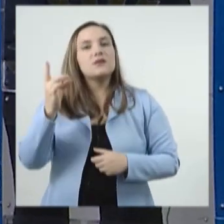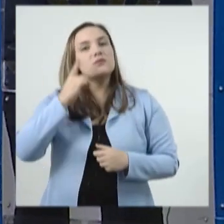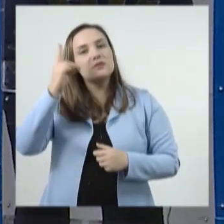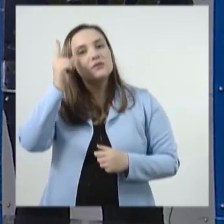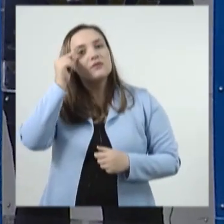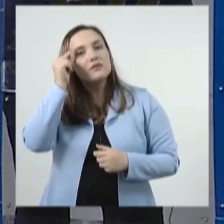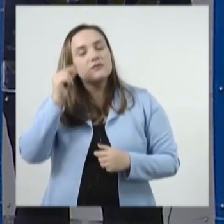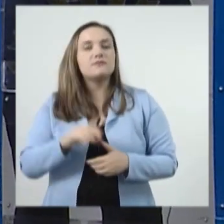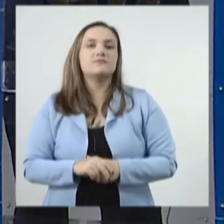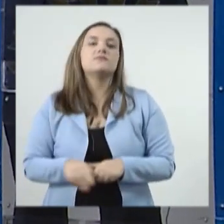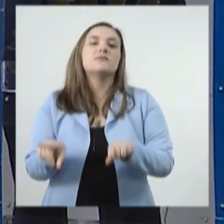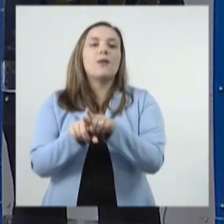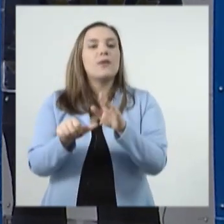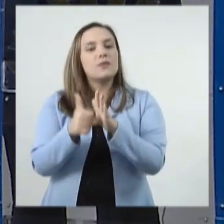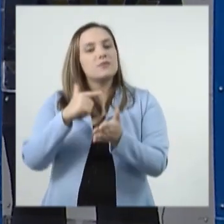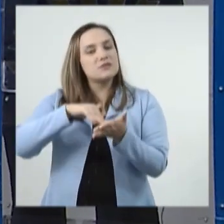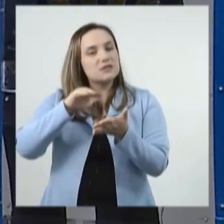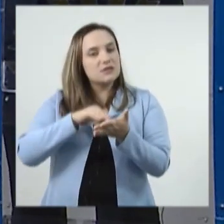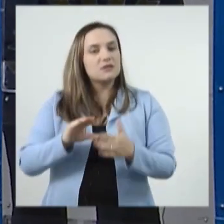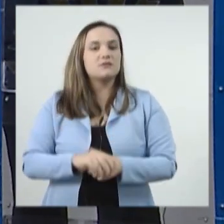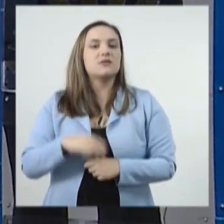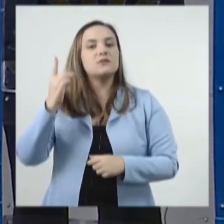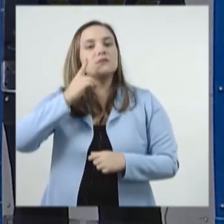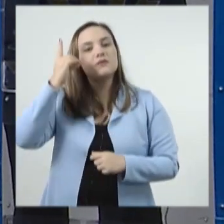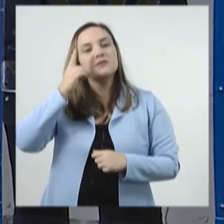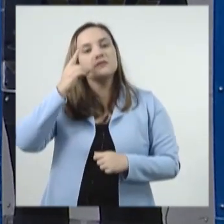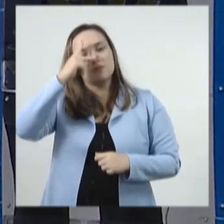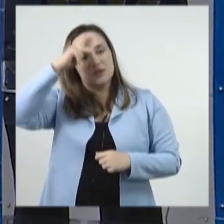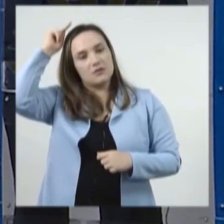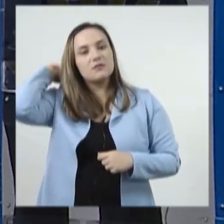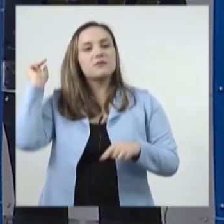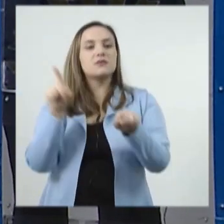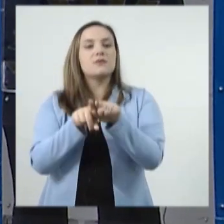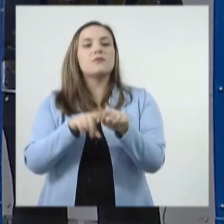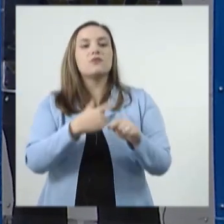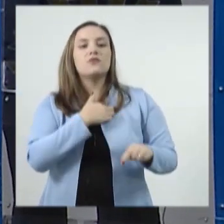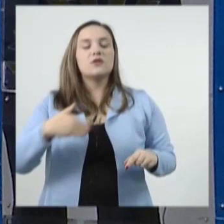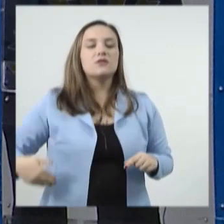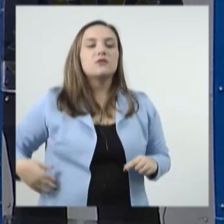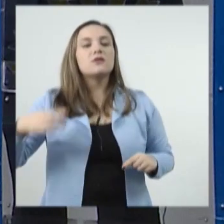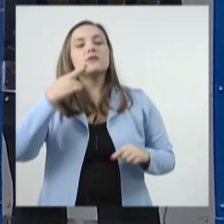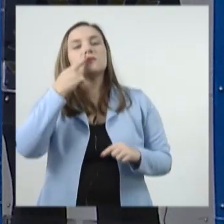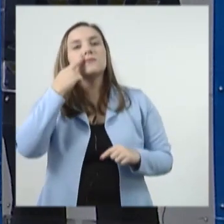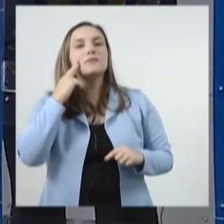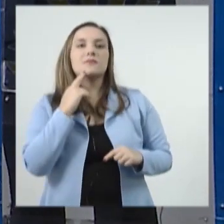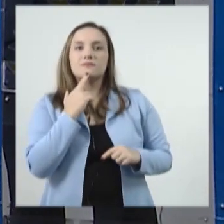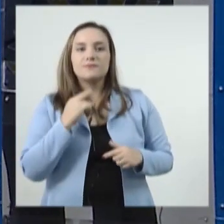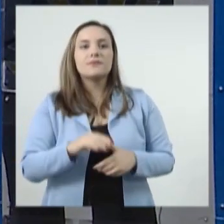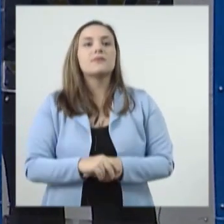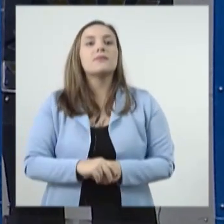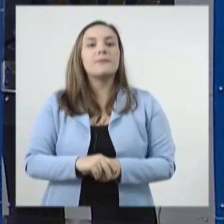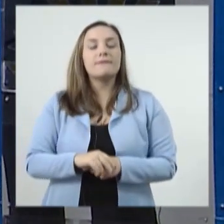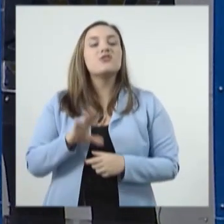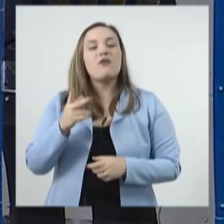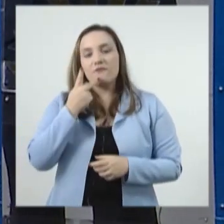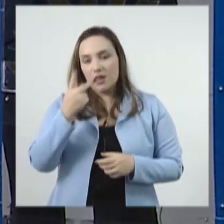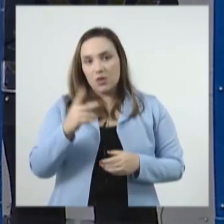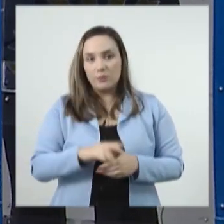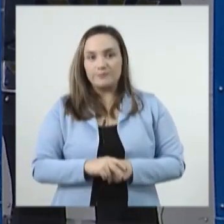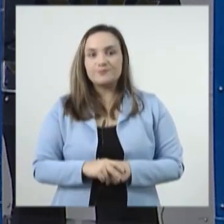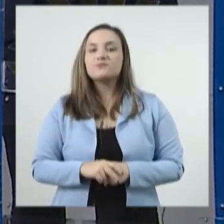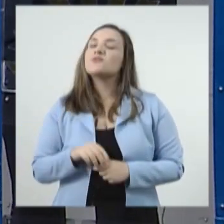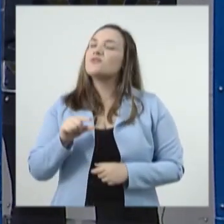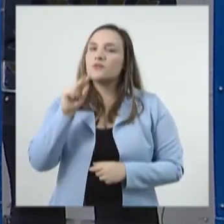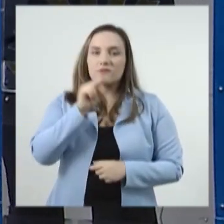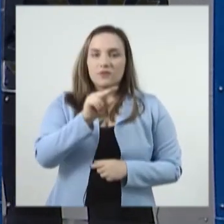deputado Gerson Claro, com o primeiro secretário, deputado Paulo Correia, e também com o governador Eduardo Riedel. Eles acabaram de falar, como a gente